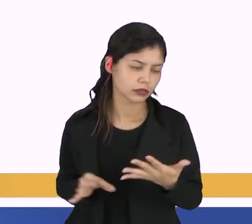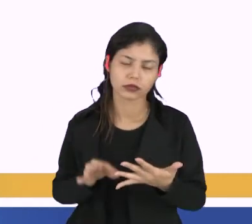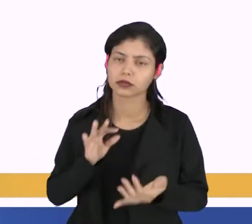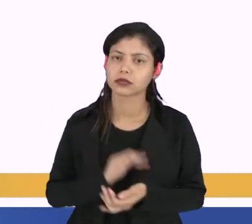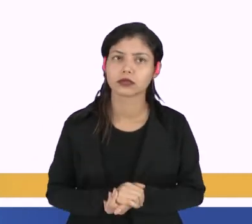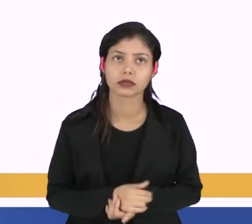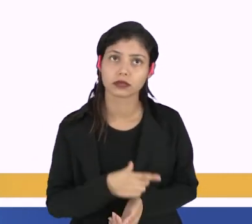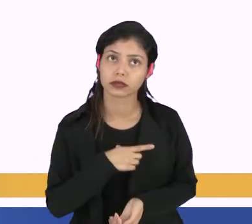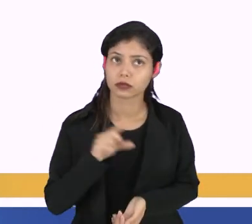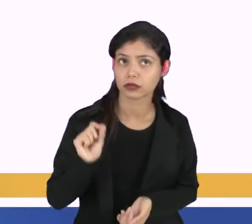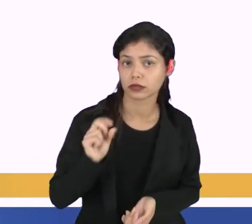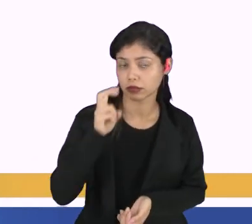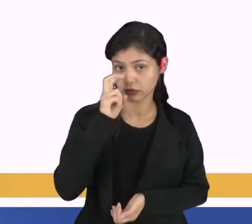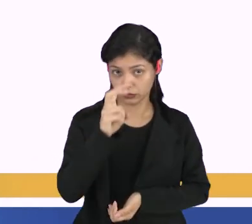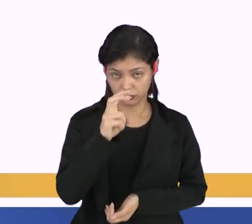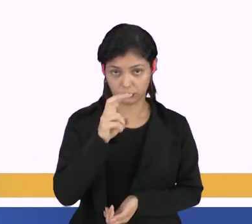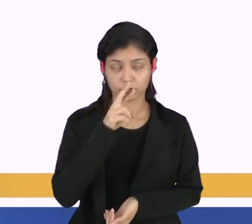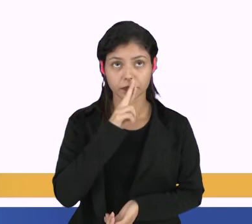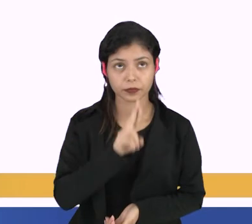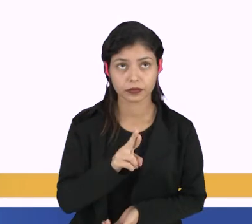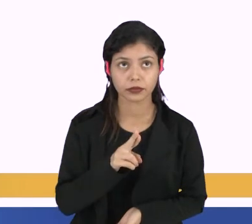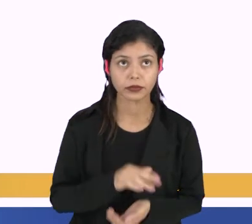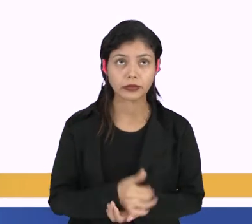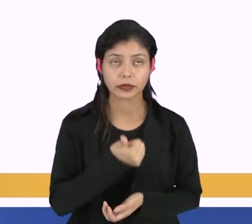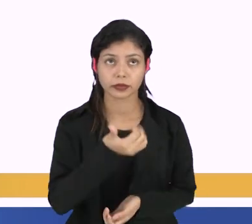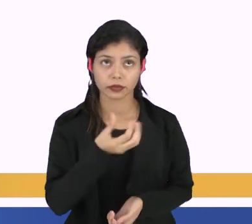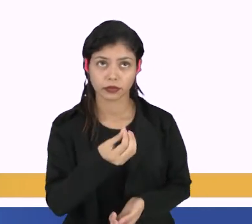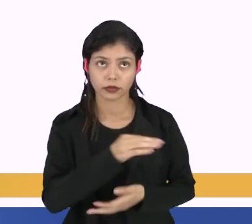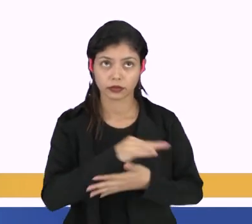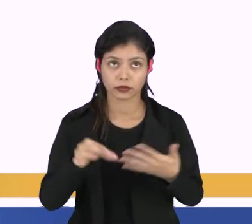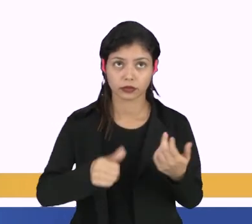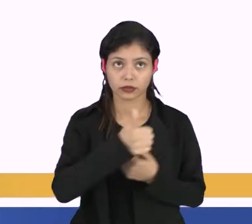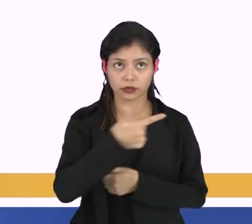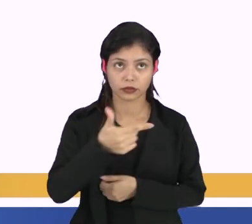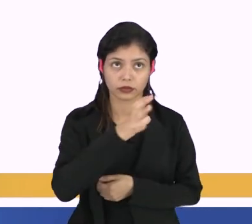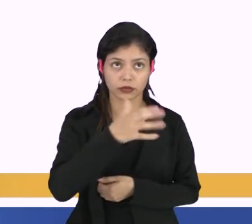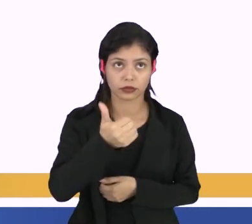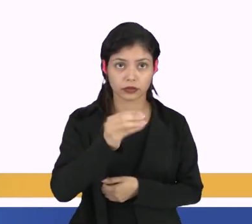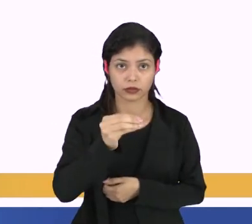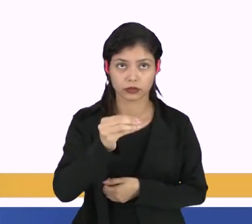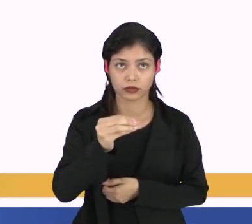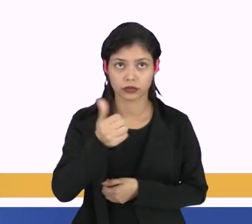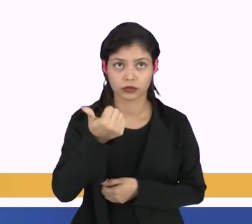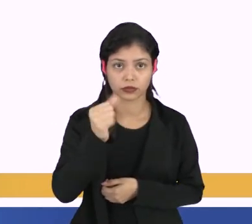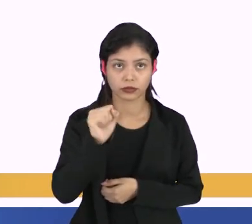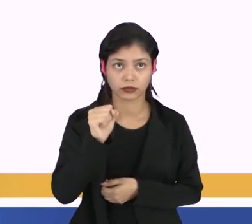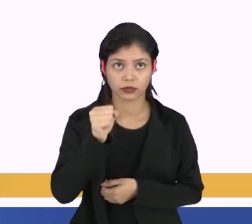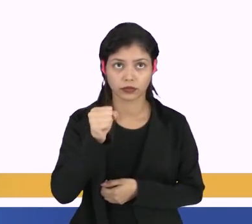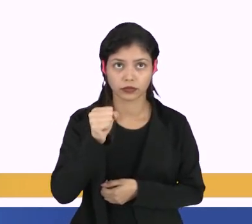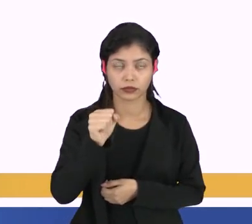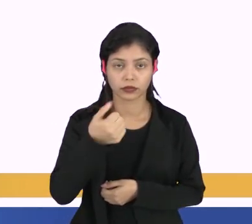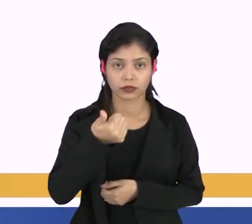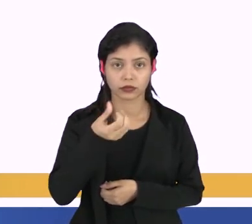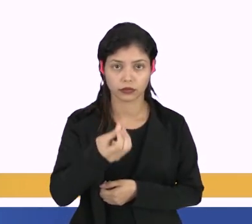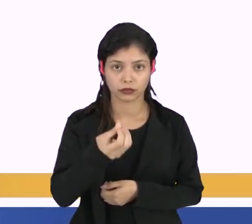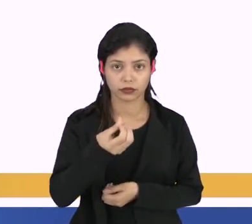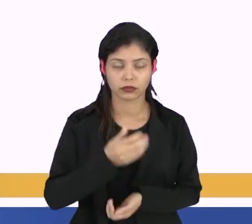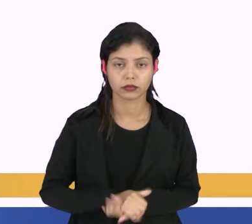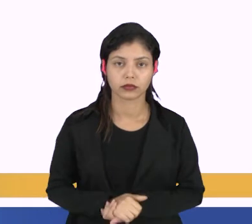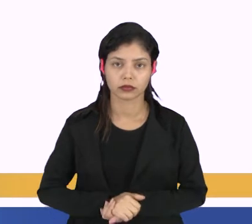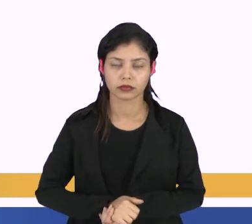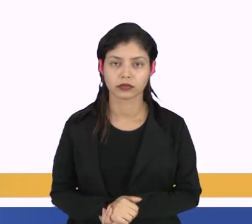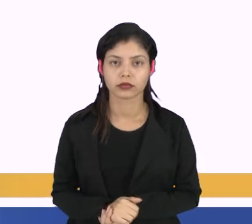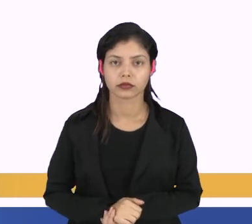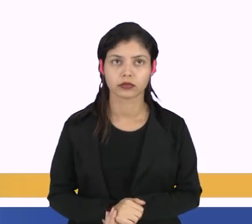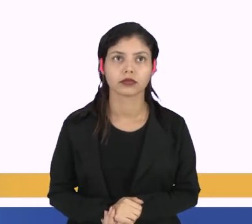Então ele deu aí 5 alternativas. 16 elementos, 12 elementos, 10 elementos, 8 elementos ou